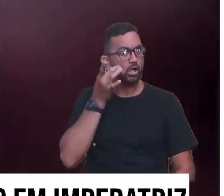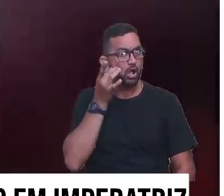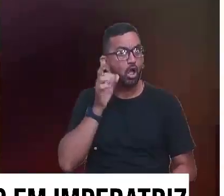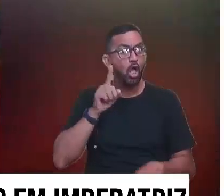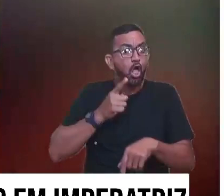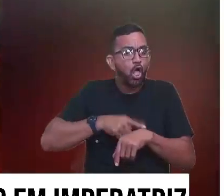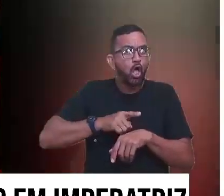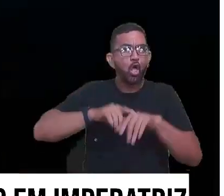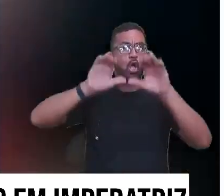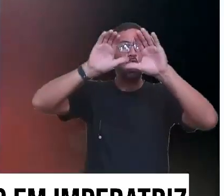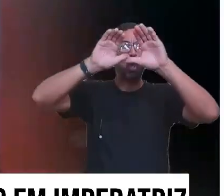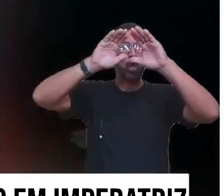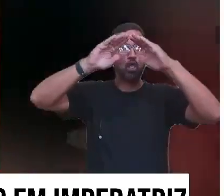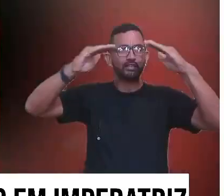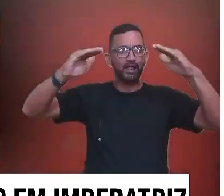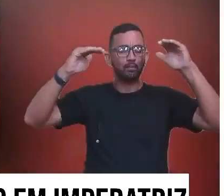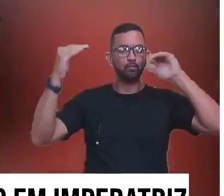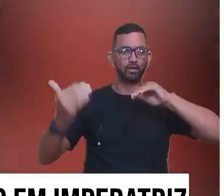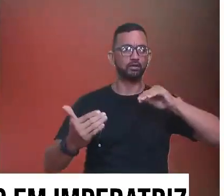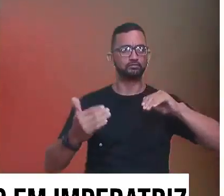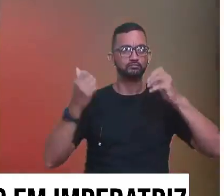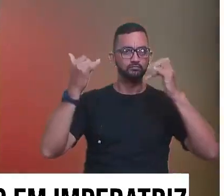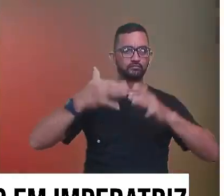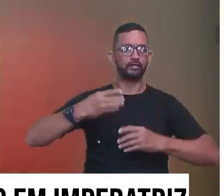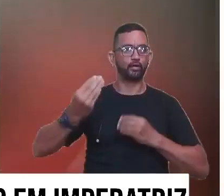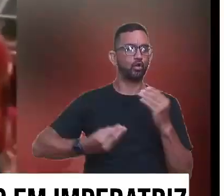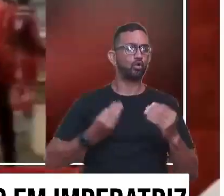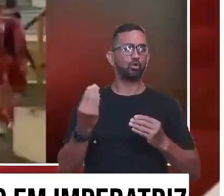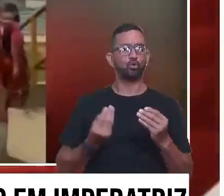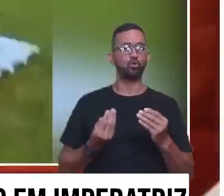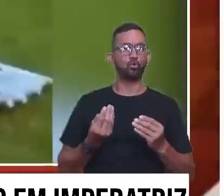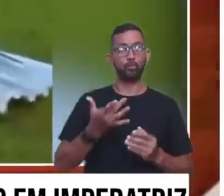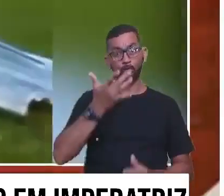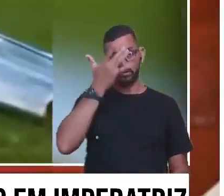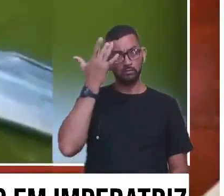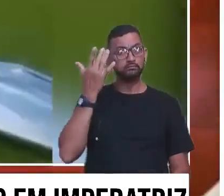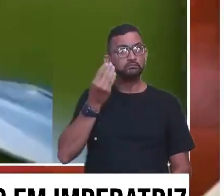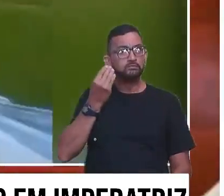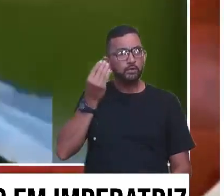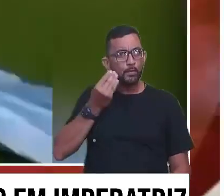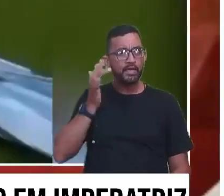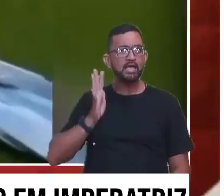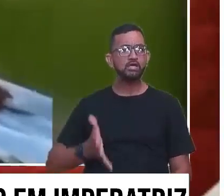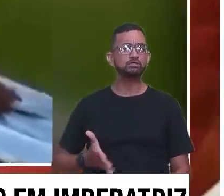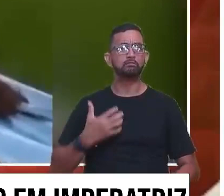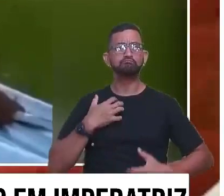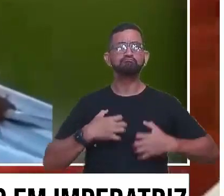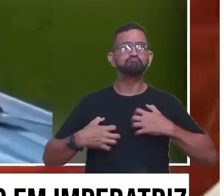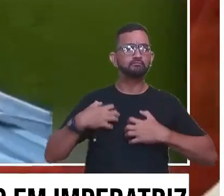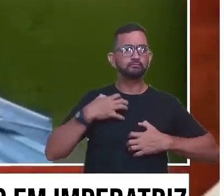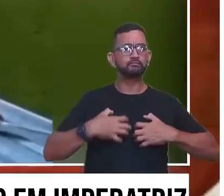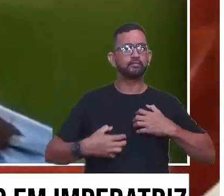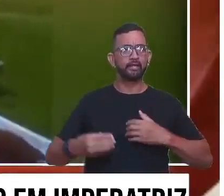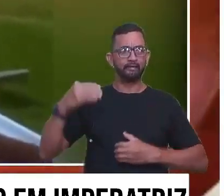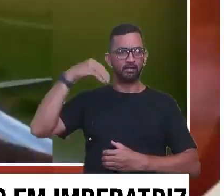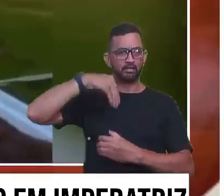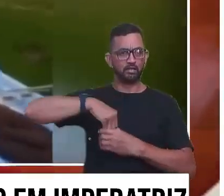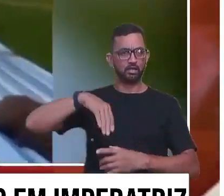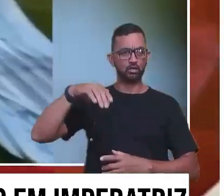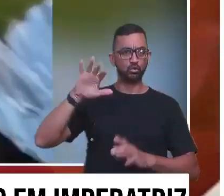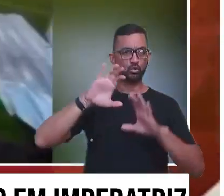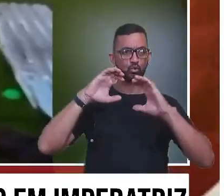quando a parte do telhado caiu. Agora eu quero que você nos conte mesmo como uma pessoa que viveu todo esse desespero